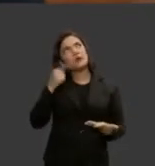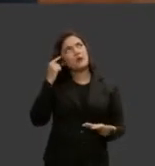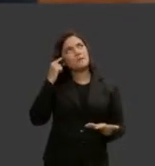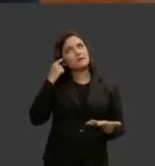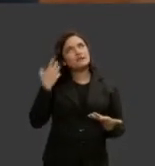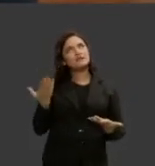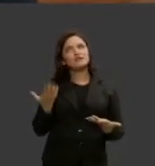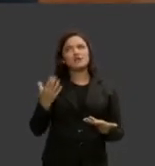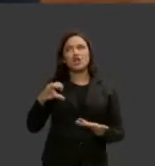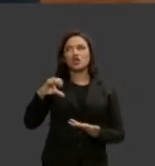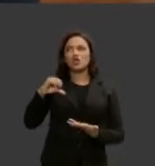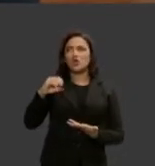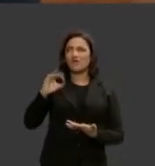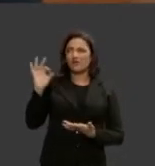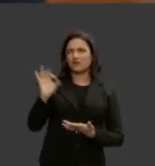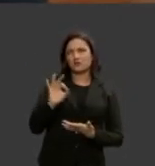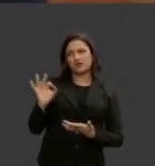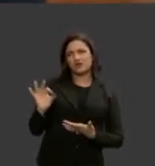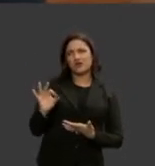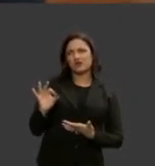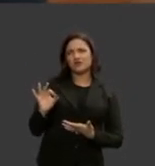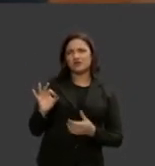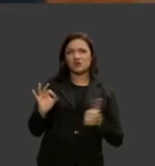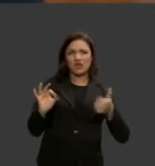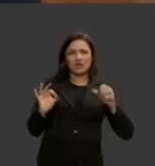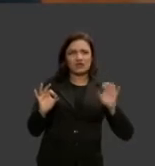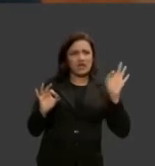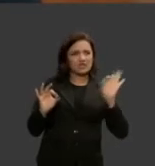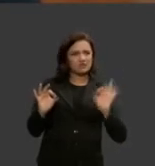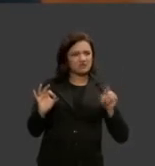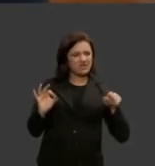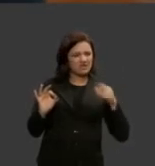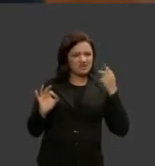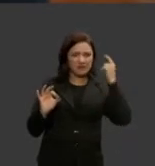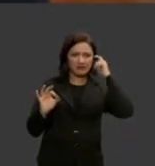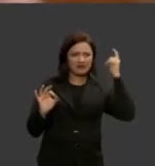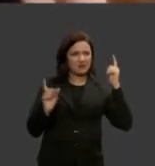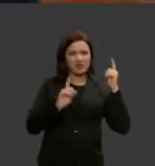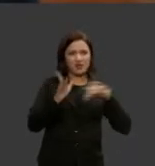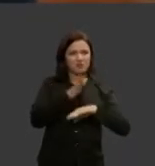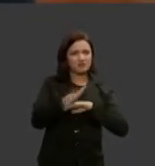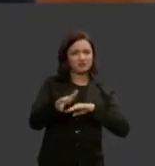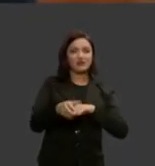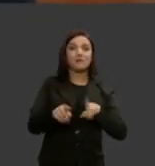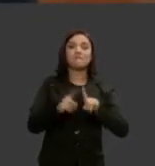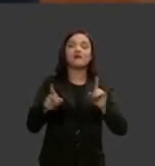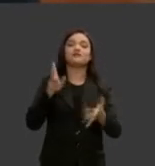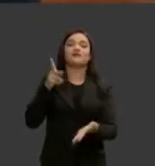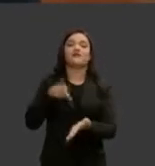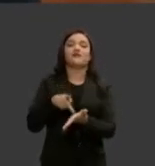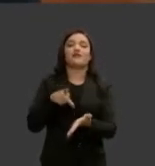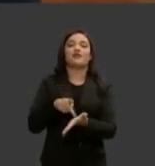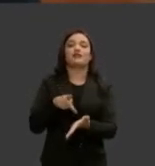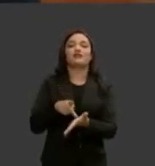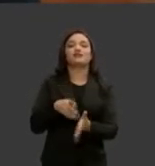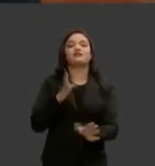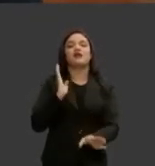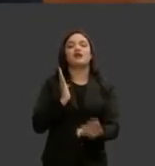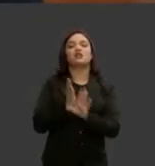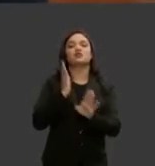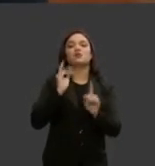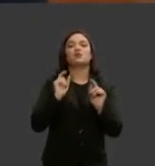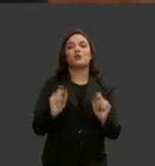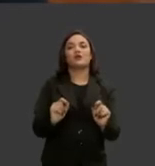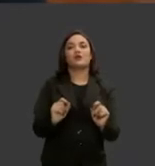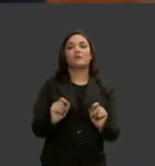assim 90% vai ter um 10% que vai entender que não se mete em briga de marido mulher mas na verdade nós vamos encontrar na nossa sociedade